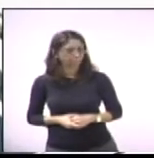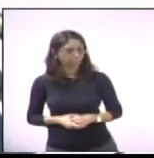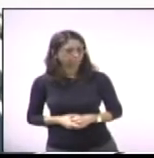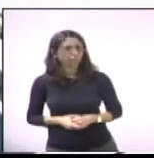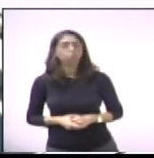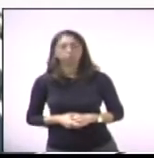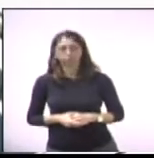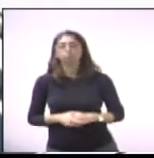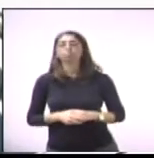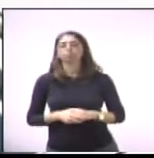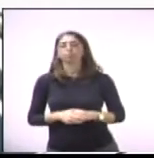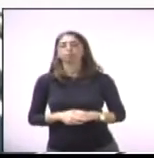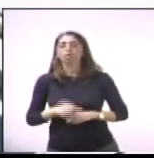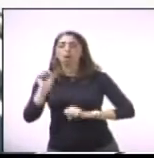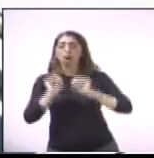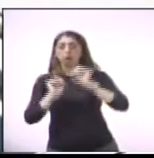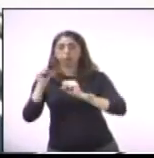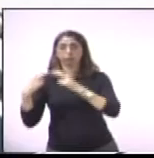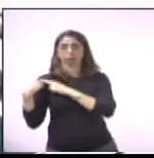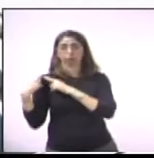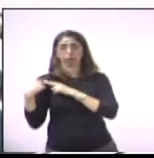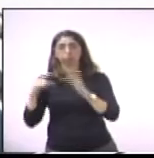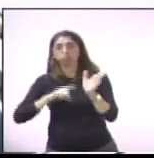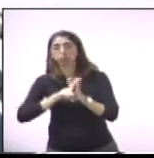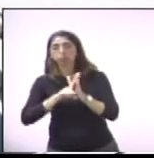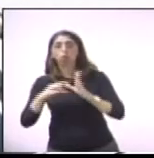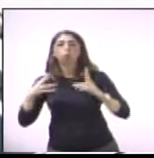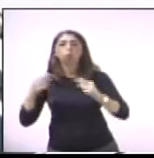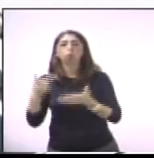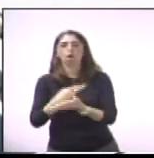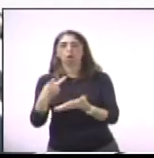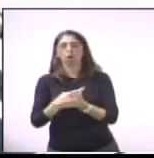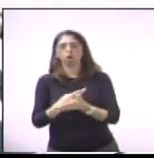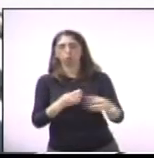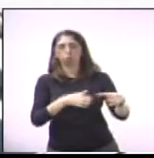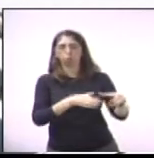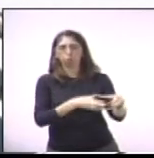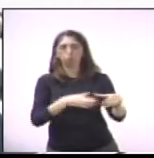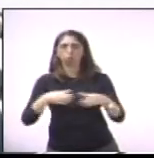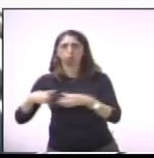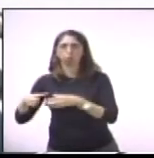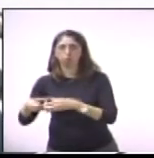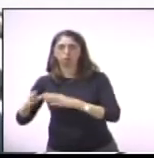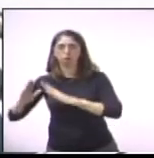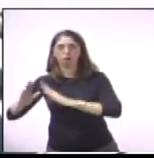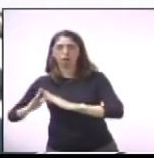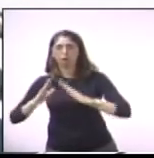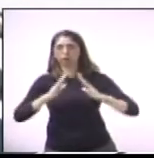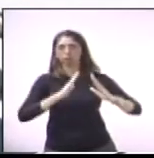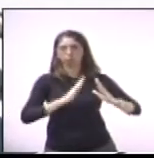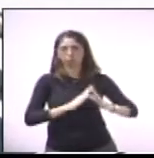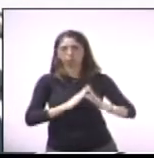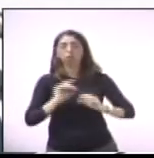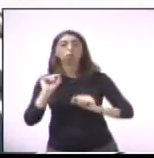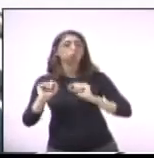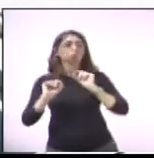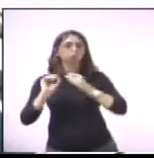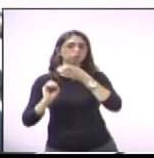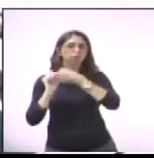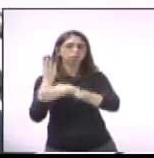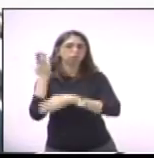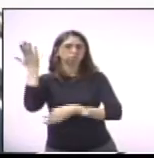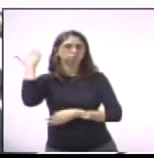de errado, de tanto do Vida Nova quanto do Pazete. Então, estão aqui os colegas, as informações